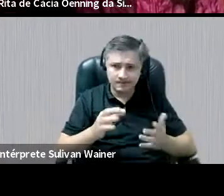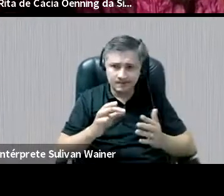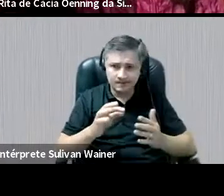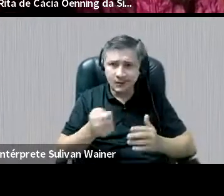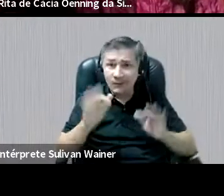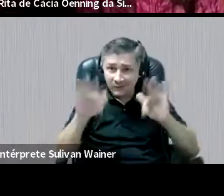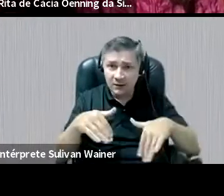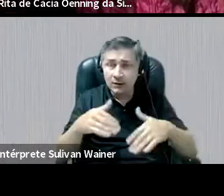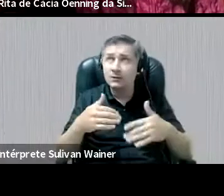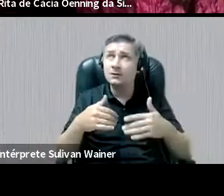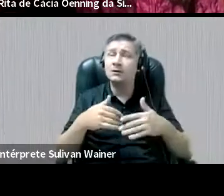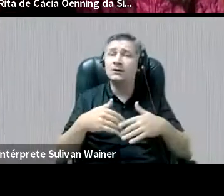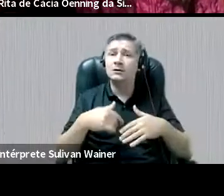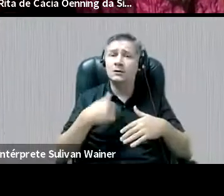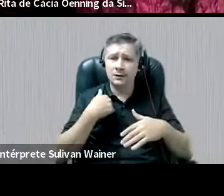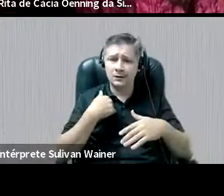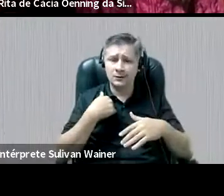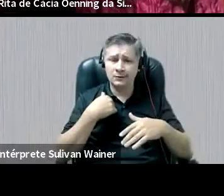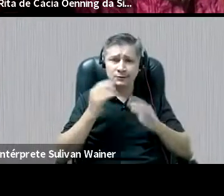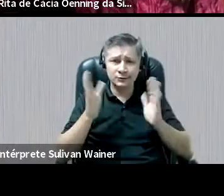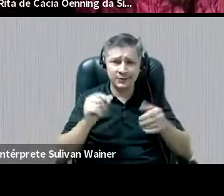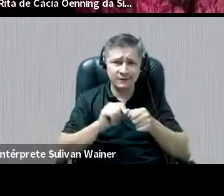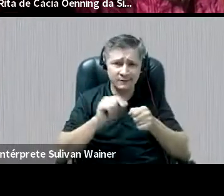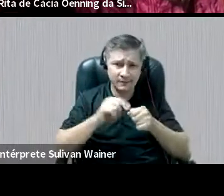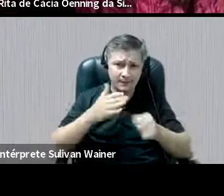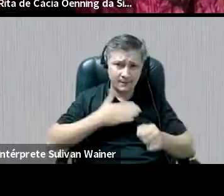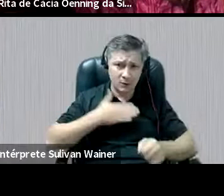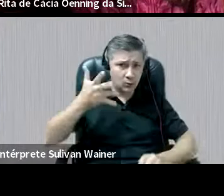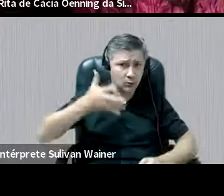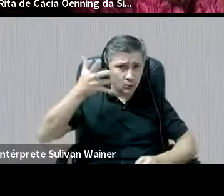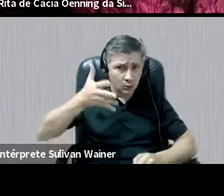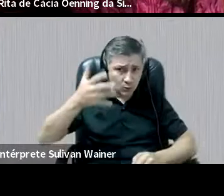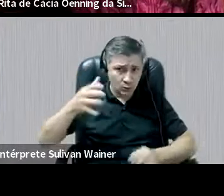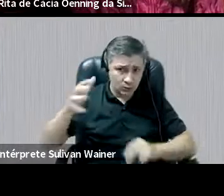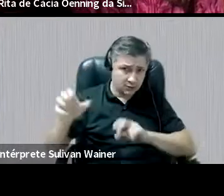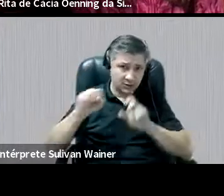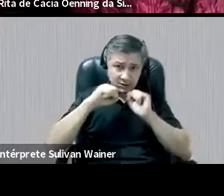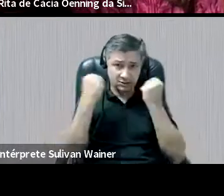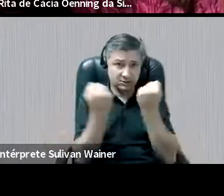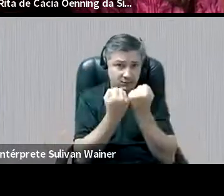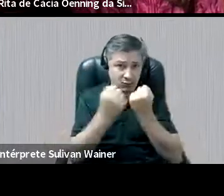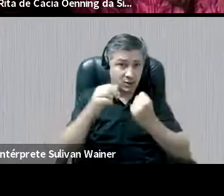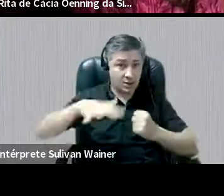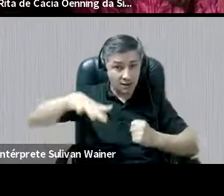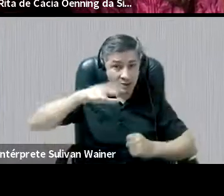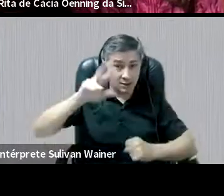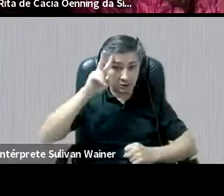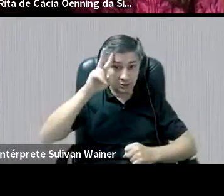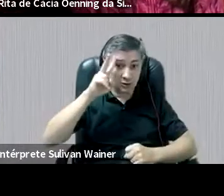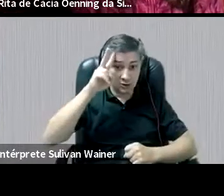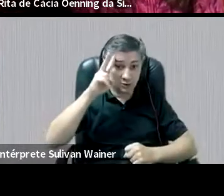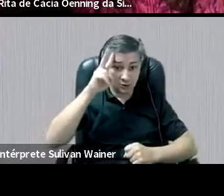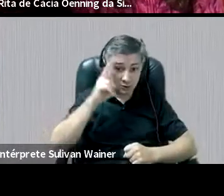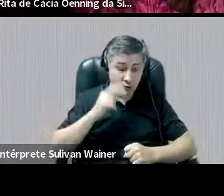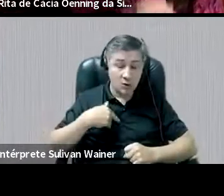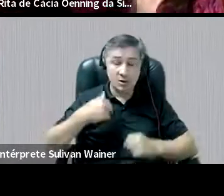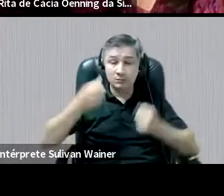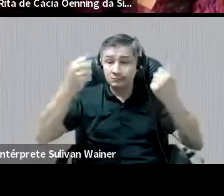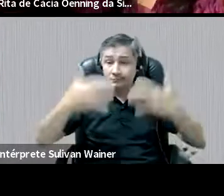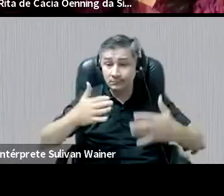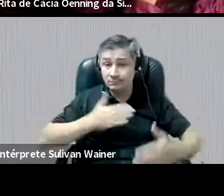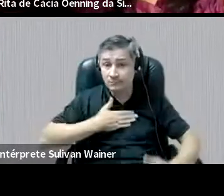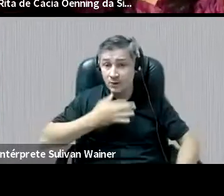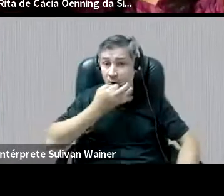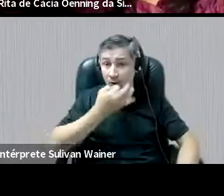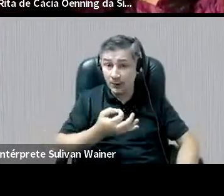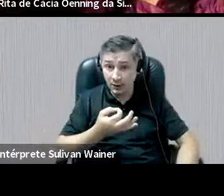terminei a minha fala no simpósio da área da história dizendo que, do meu ponto de